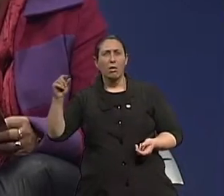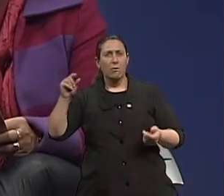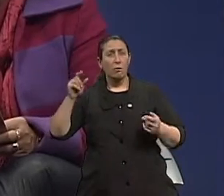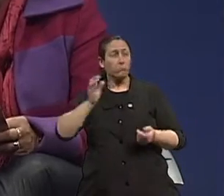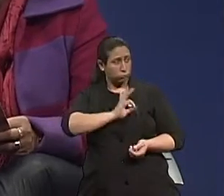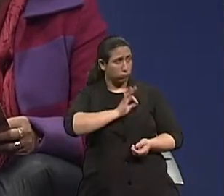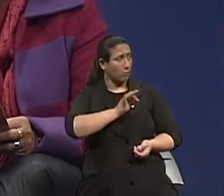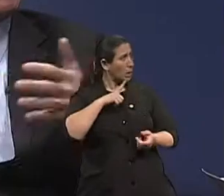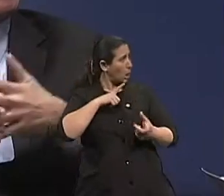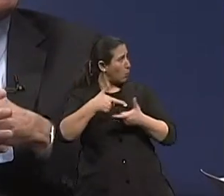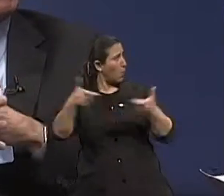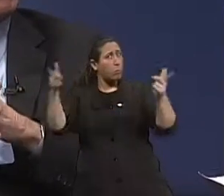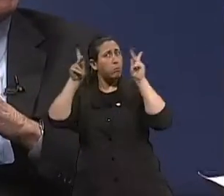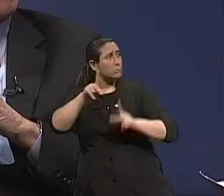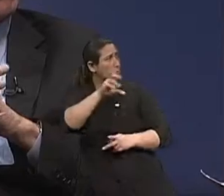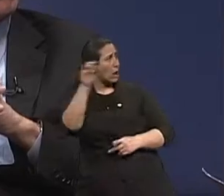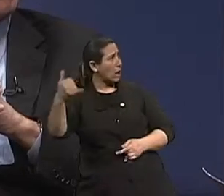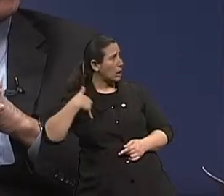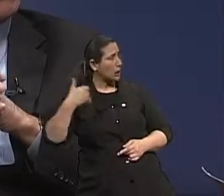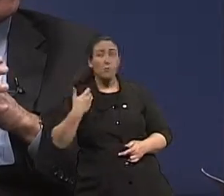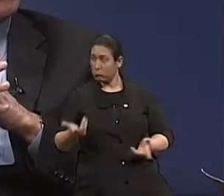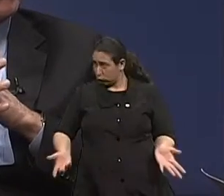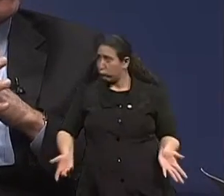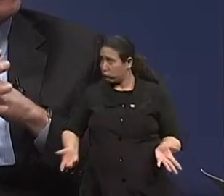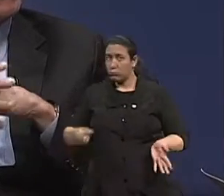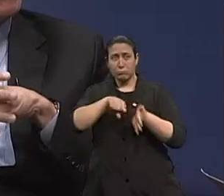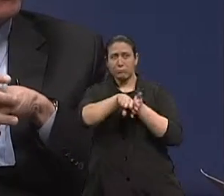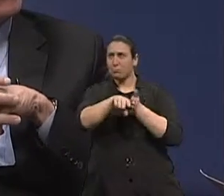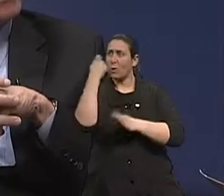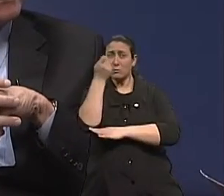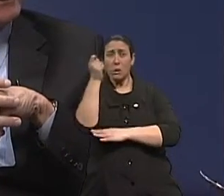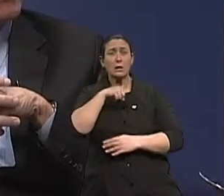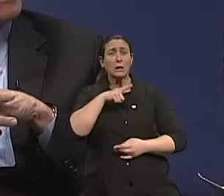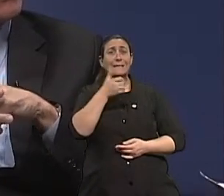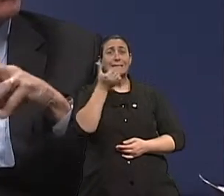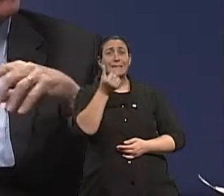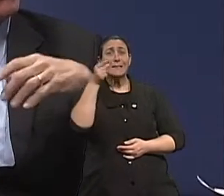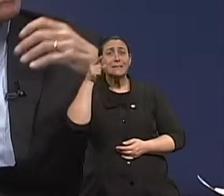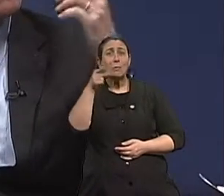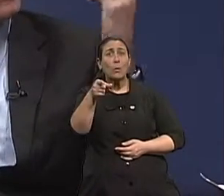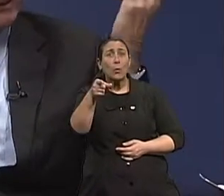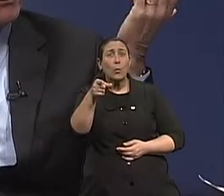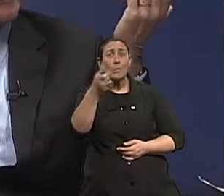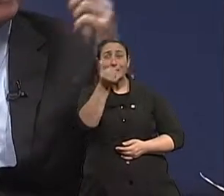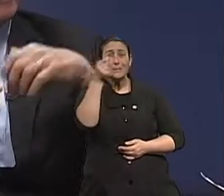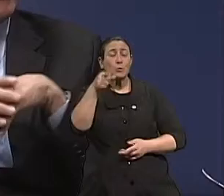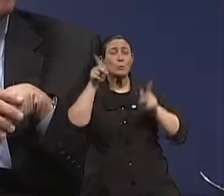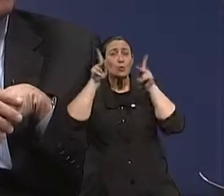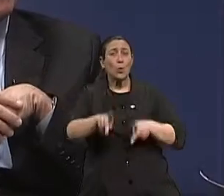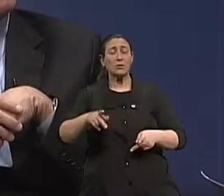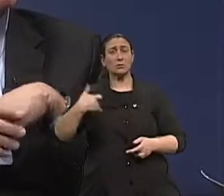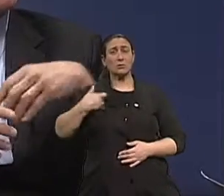centenários em Porto Alegre, hein? Sim, no Rio Grande do Sul, no último censo, nós tínhamos 1.039 centenários. No Brasil, em todo, quase 25 mil